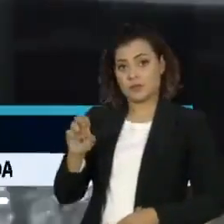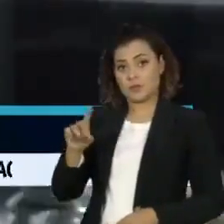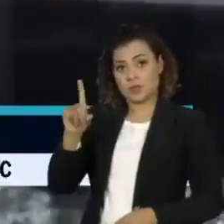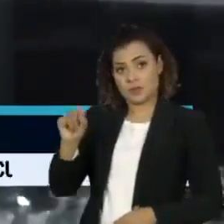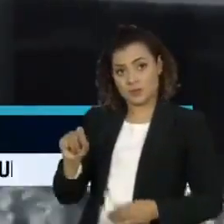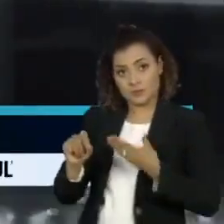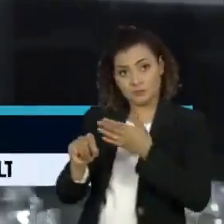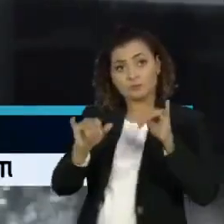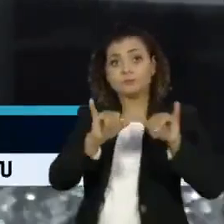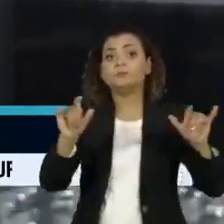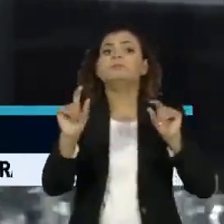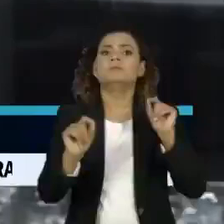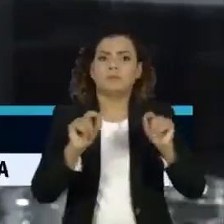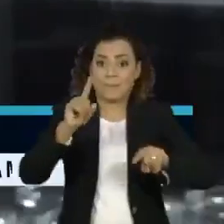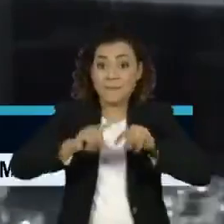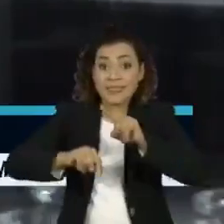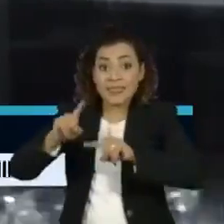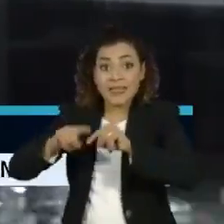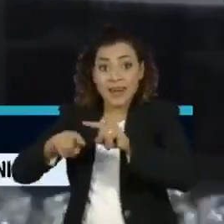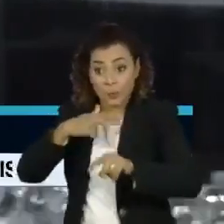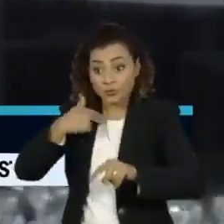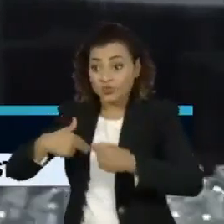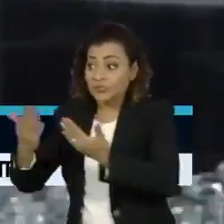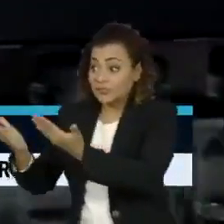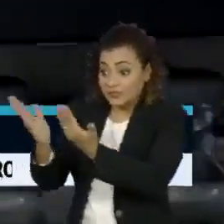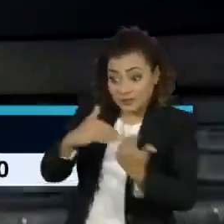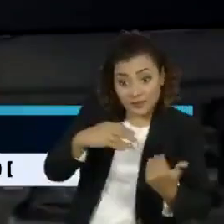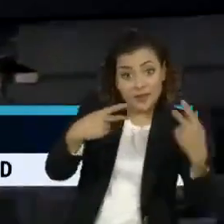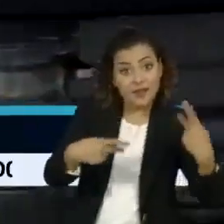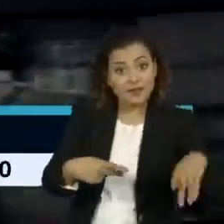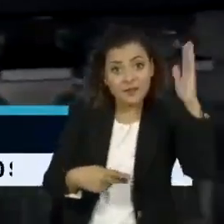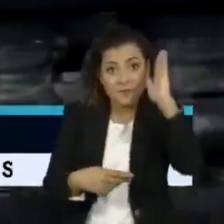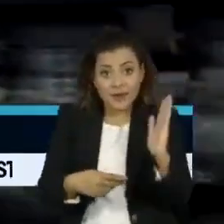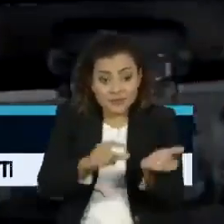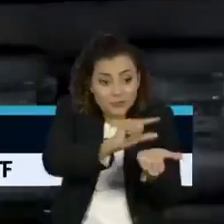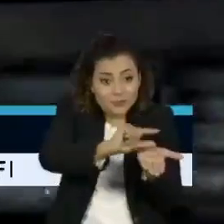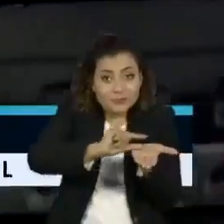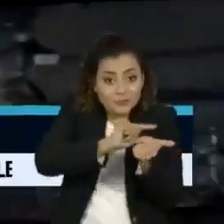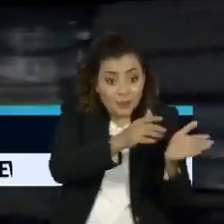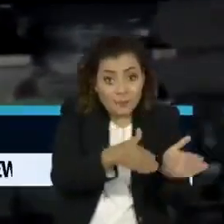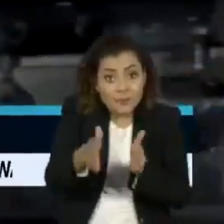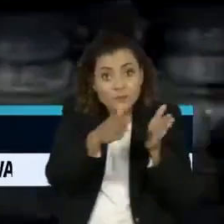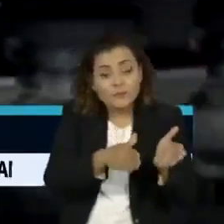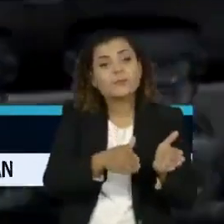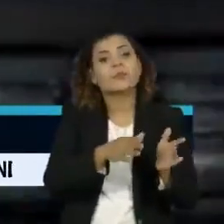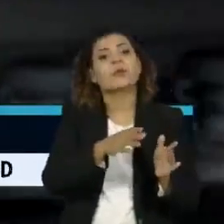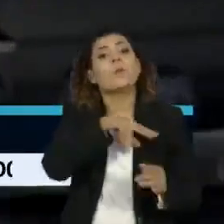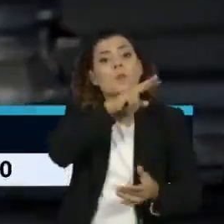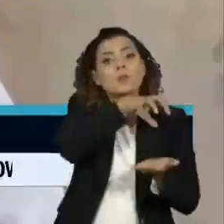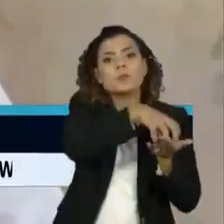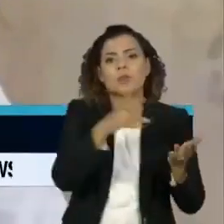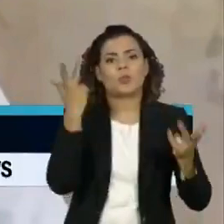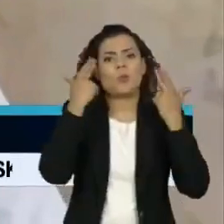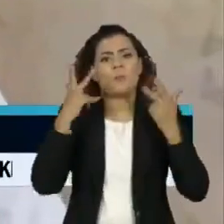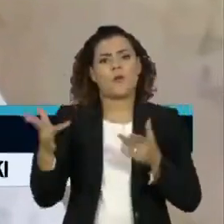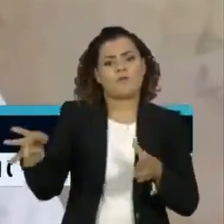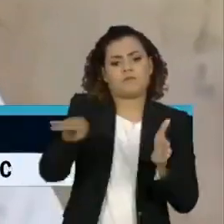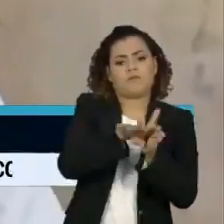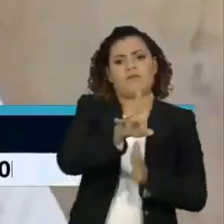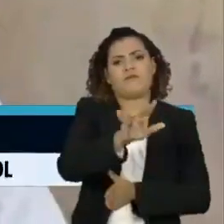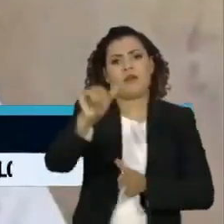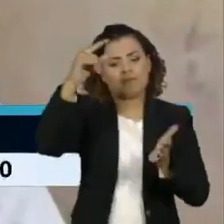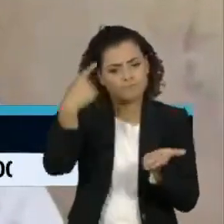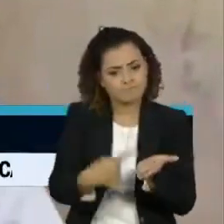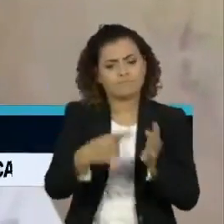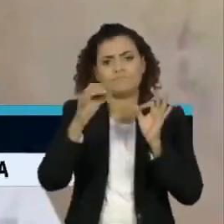Pazuello, declarou que a exportação dos insumos para a fabricação das vacinas pelo Instituto Butantan está normalizada. A previsão de